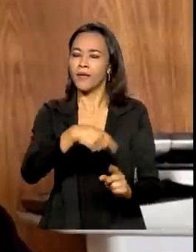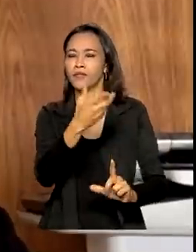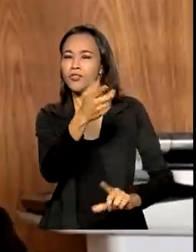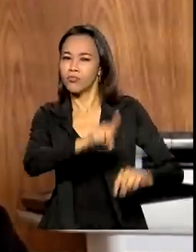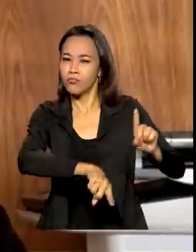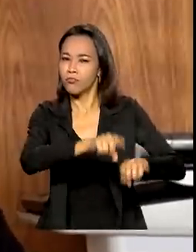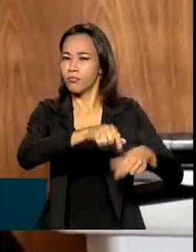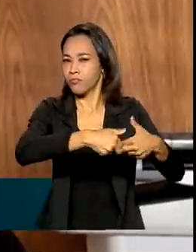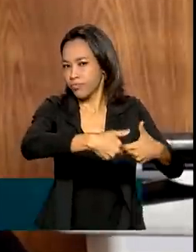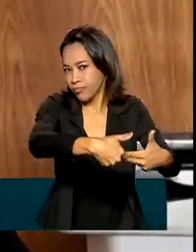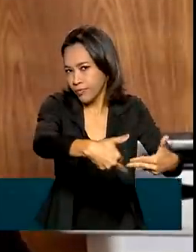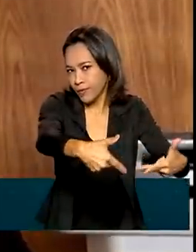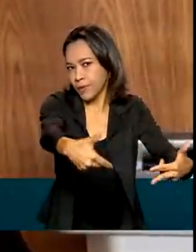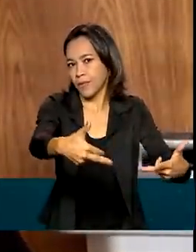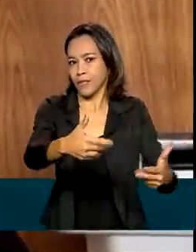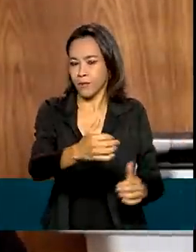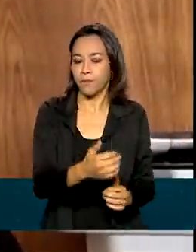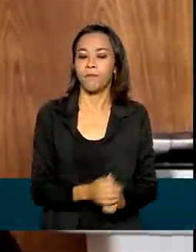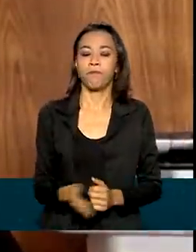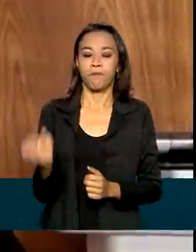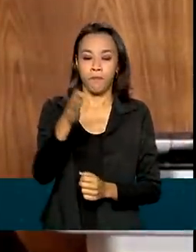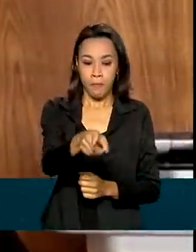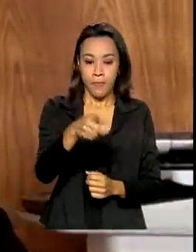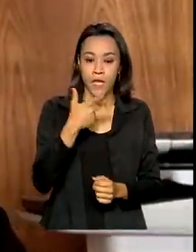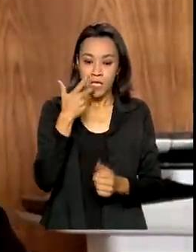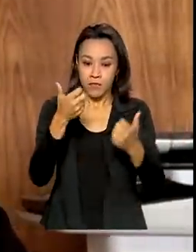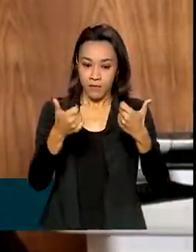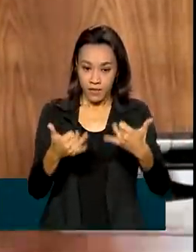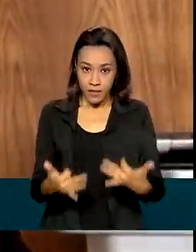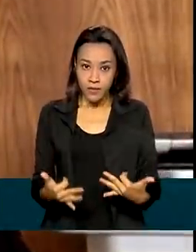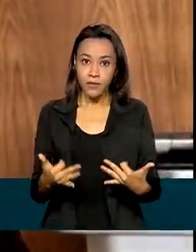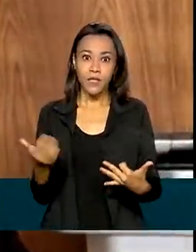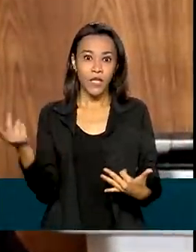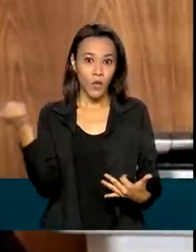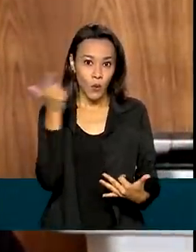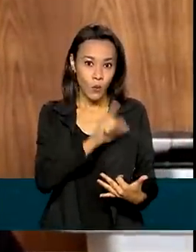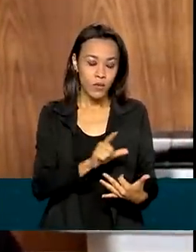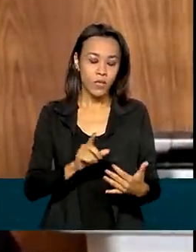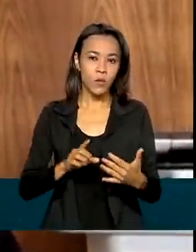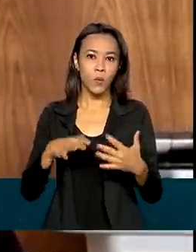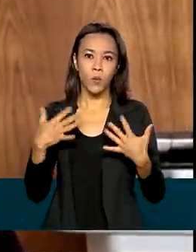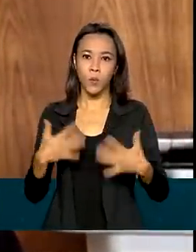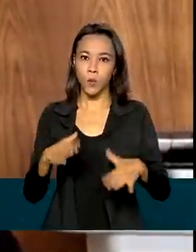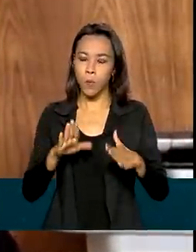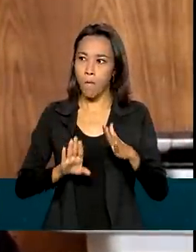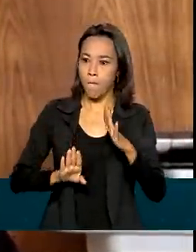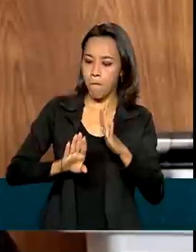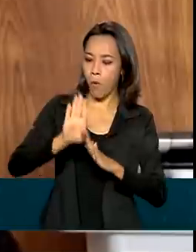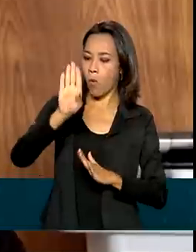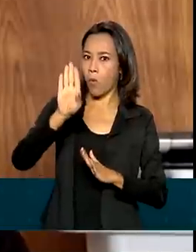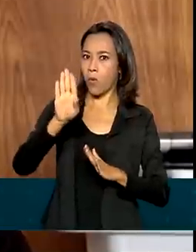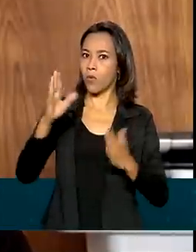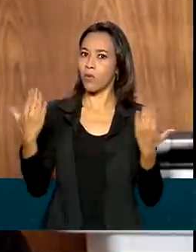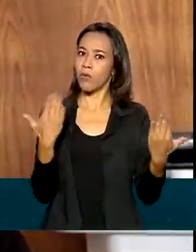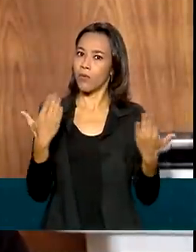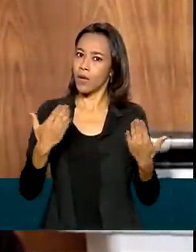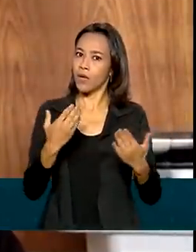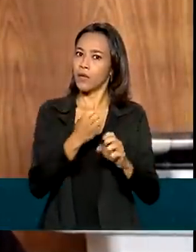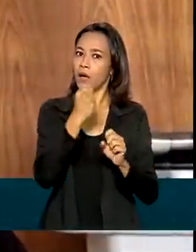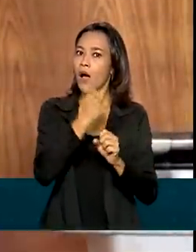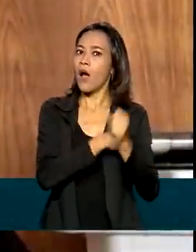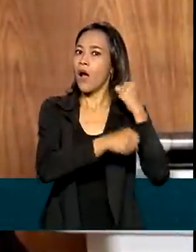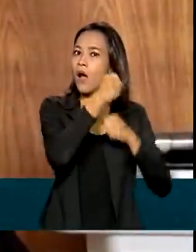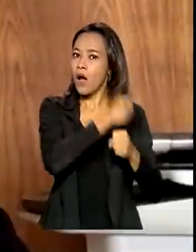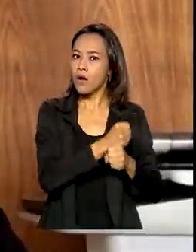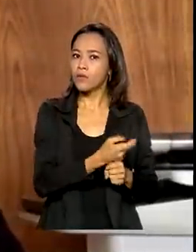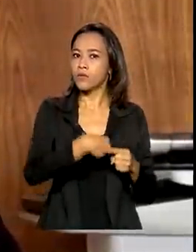Esse desempenho superou todas as observações de anos anteriores, no mês de julho, um